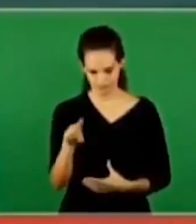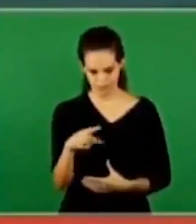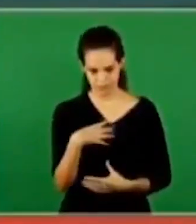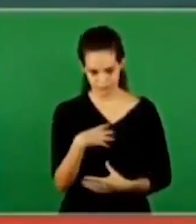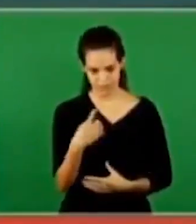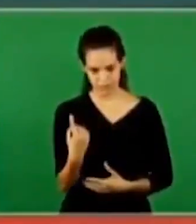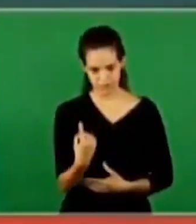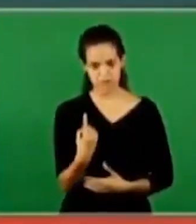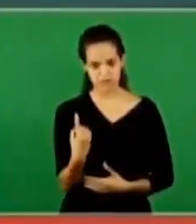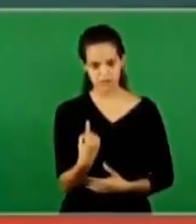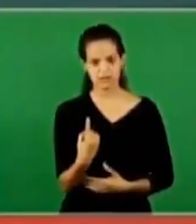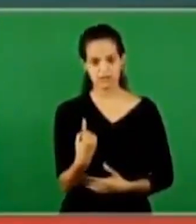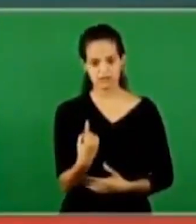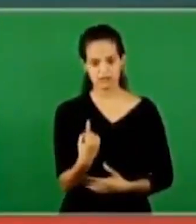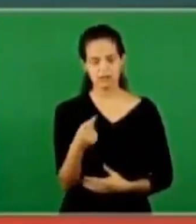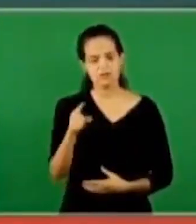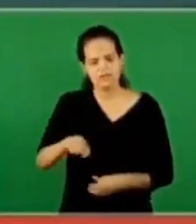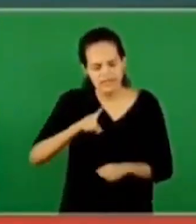Quanto tempo você ora?